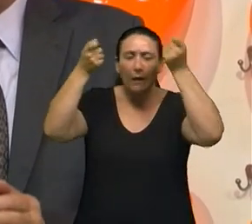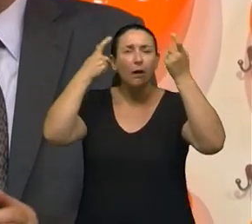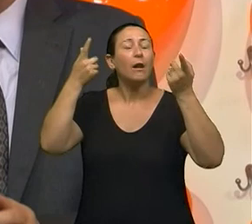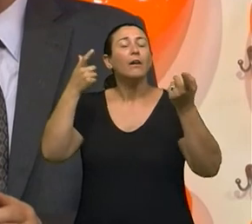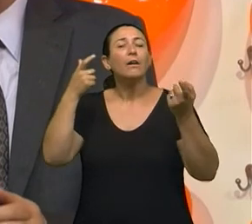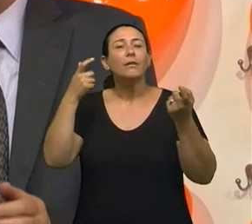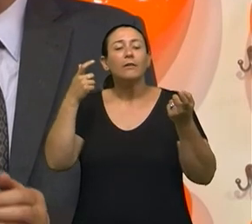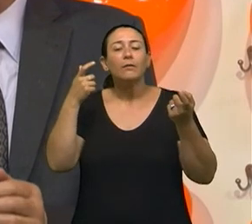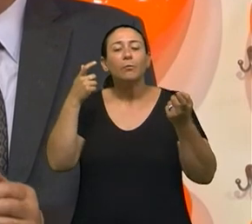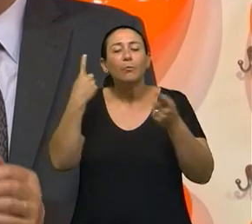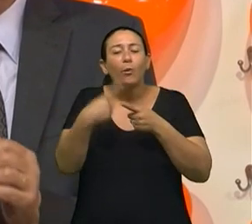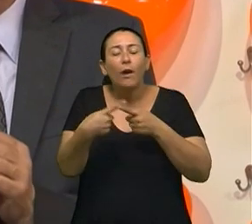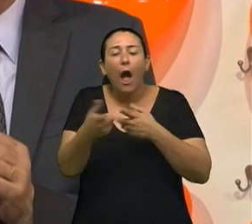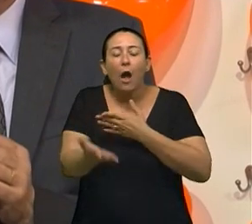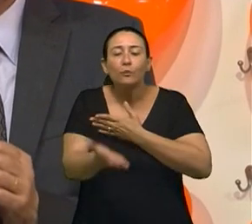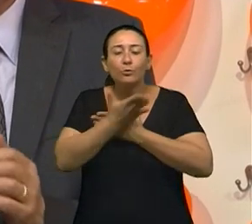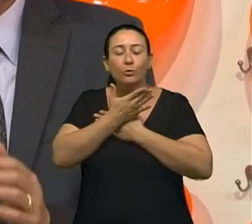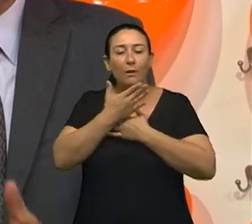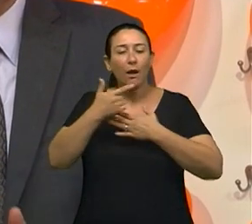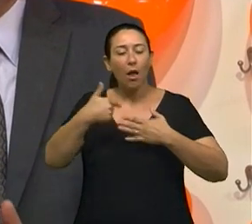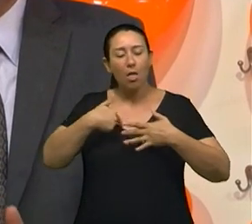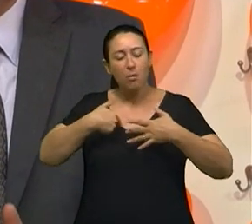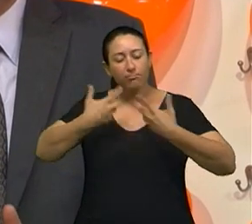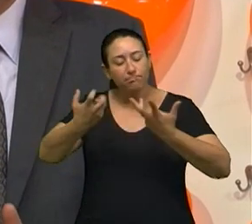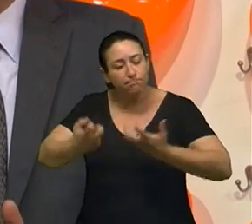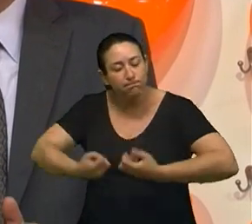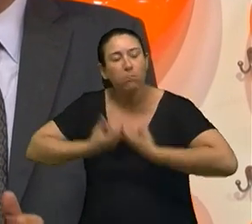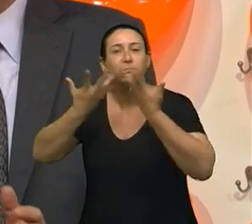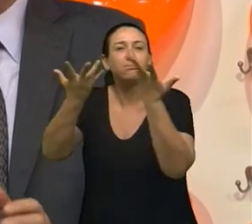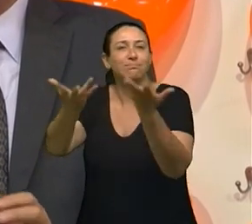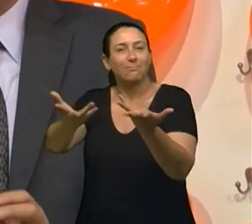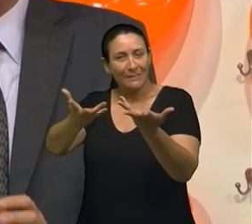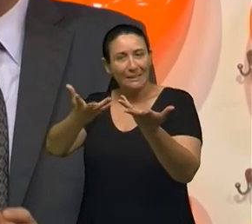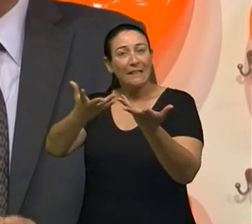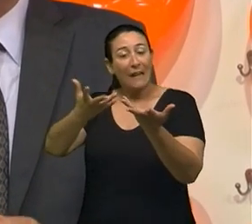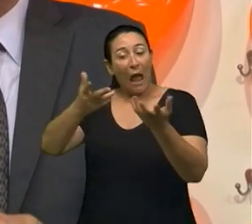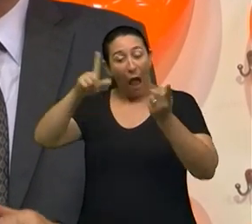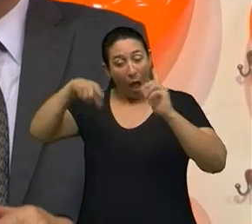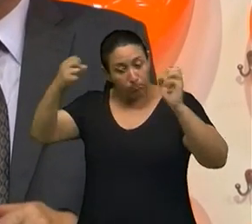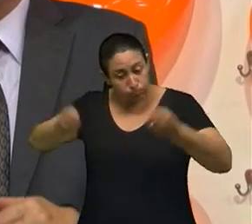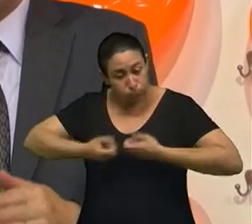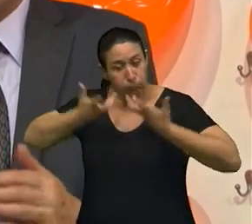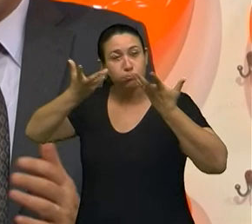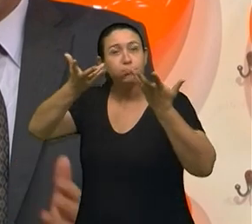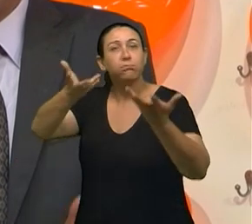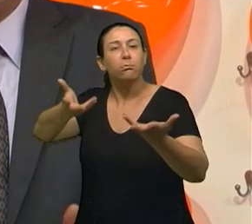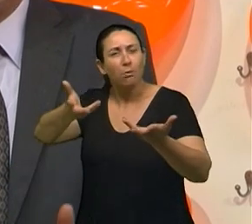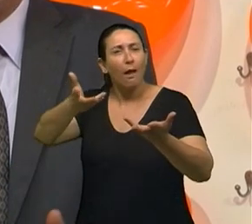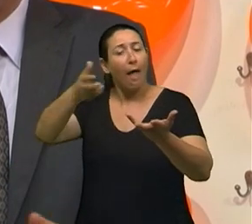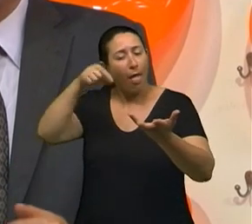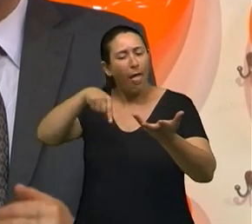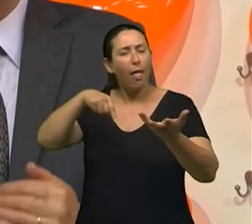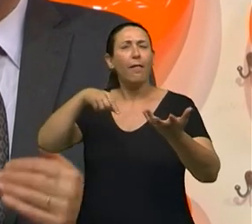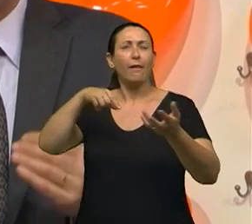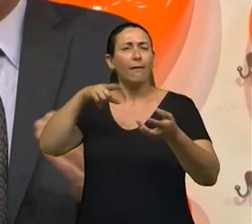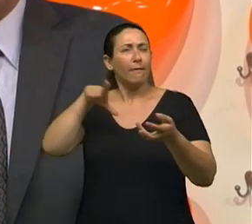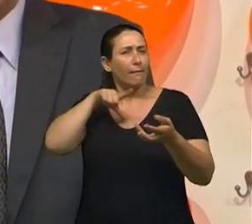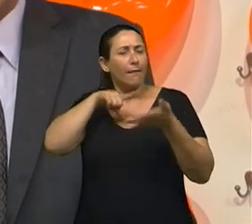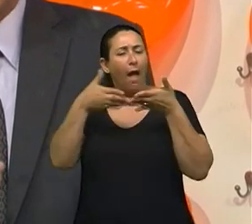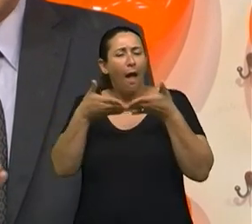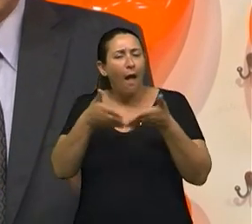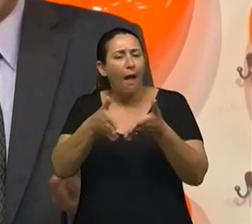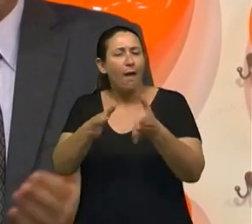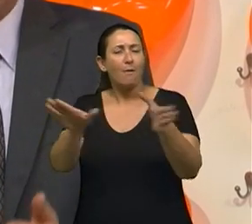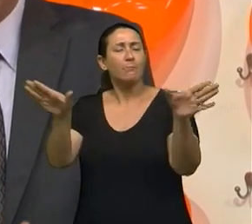através da arte, um meio de expressar. E essa expressão, muitas vezes, abre horizontes. Tu viste,